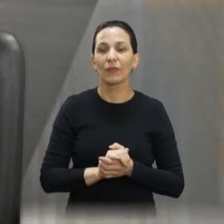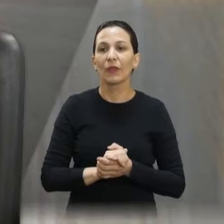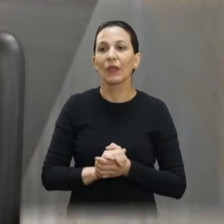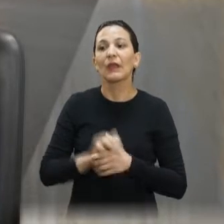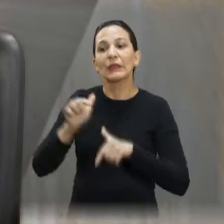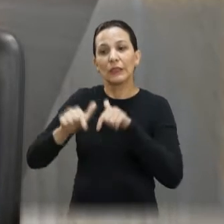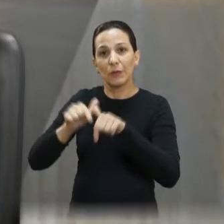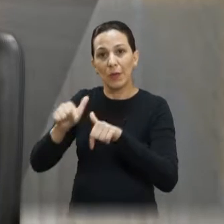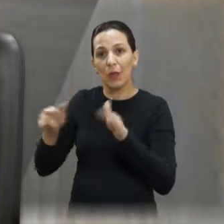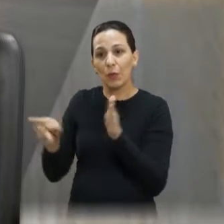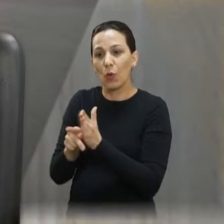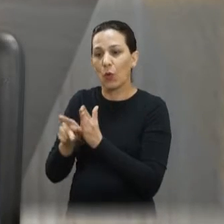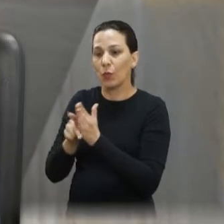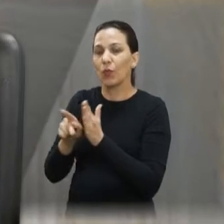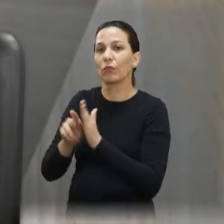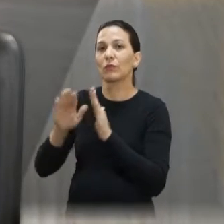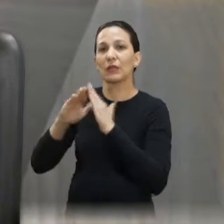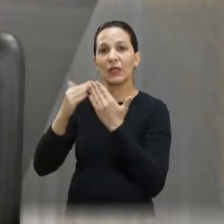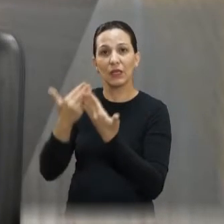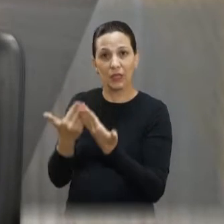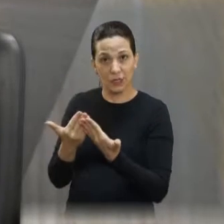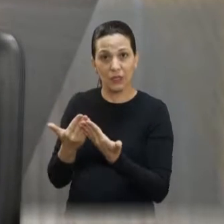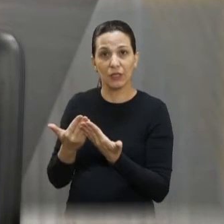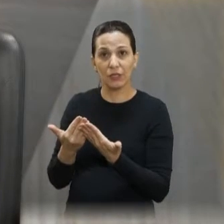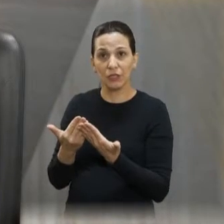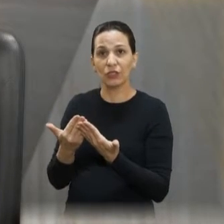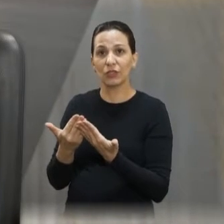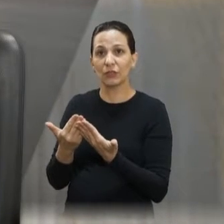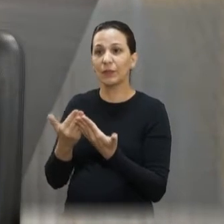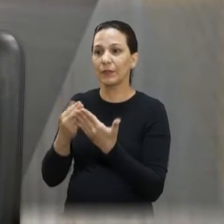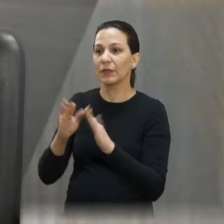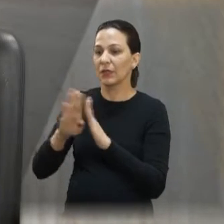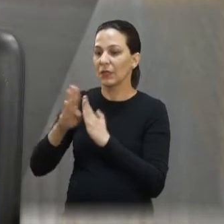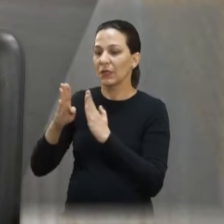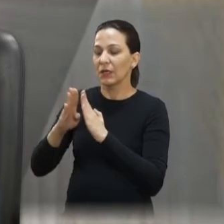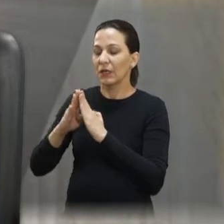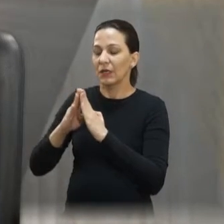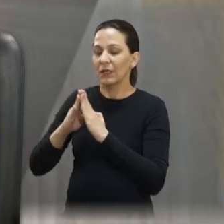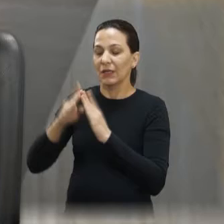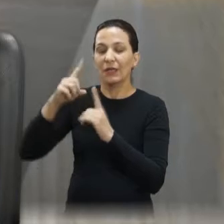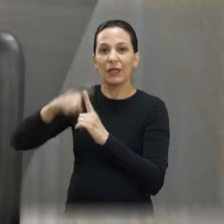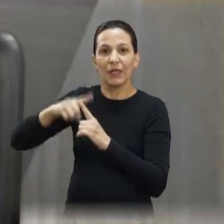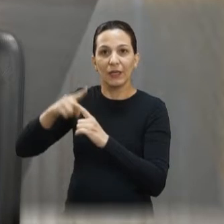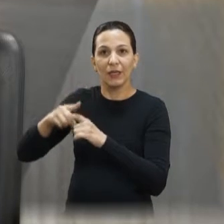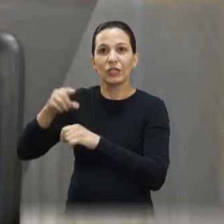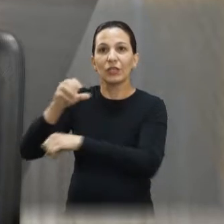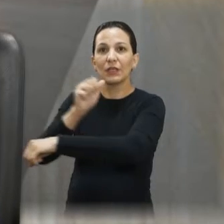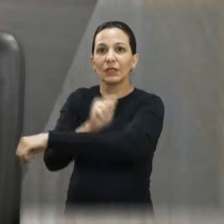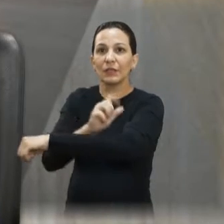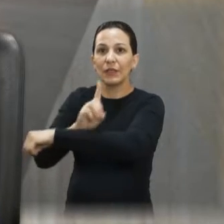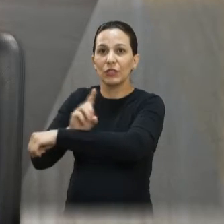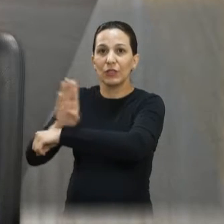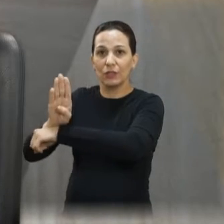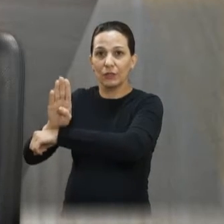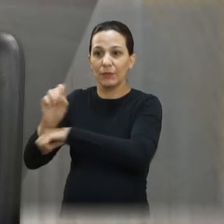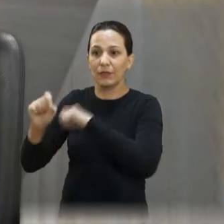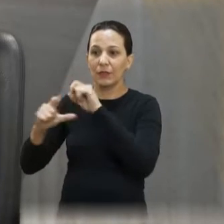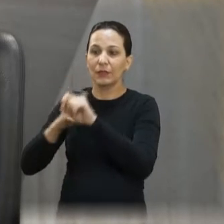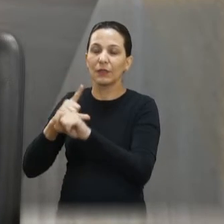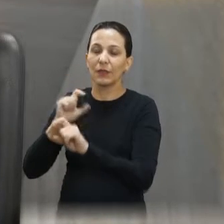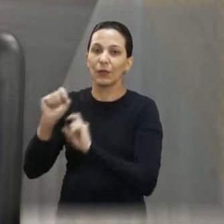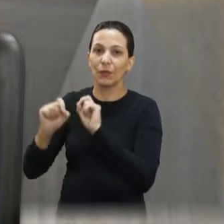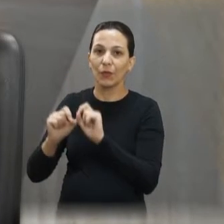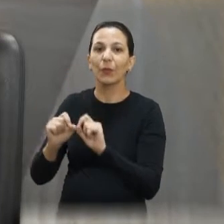Igreja Evangélica, Assembleia de Deus, né? É um trabalho social também. É social. Ele virou um projeto de lei também. E